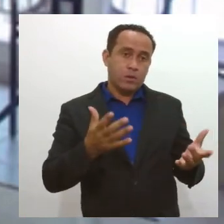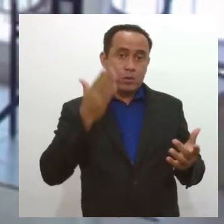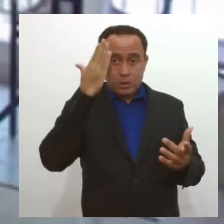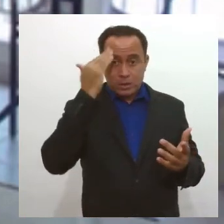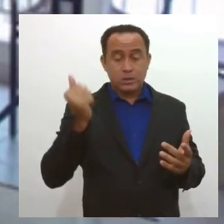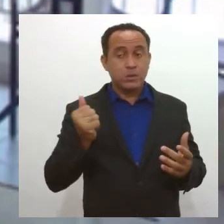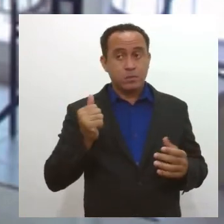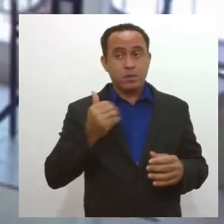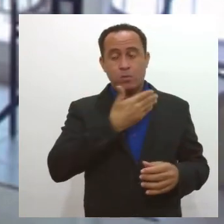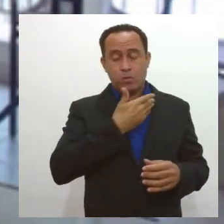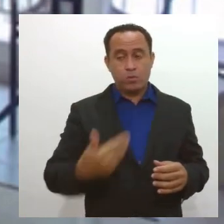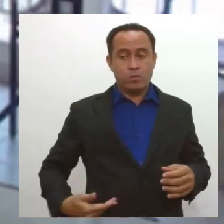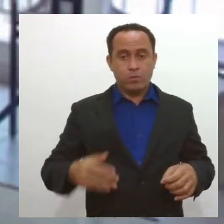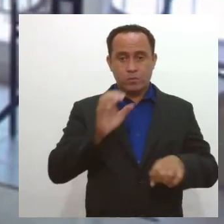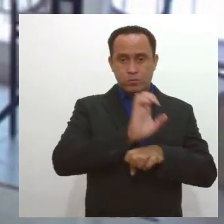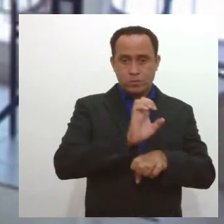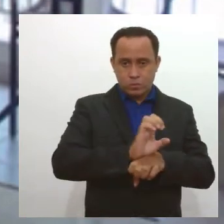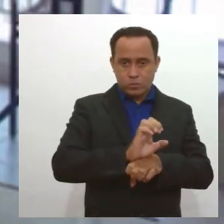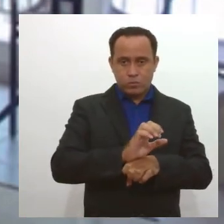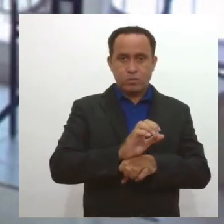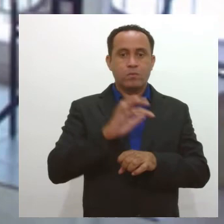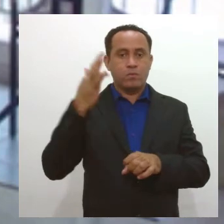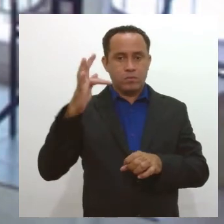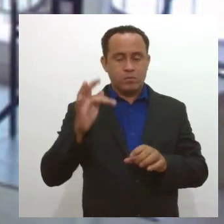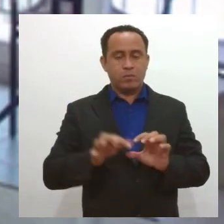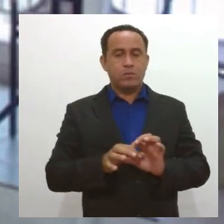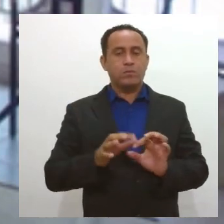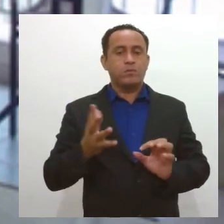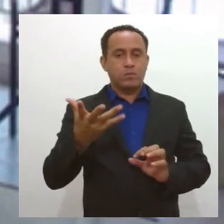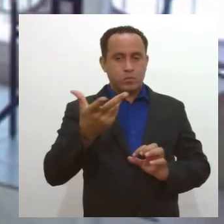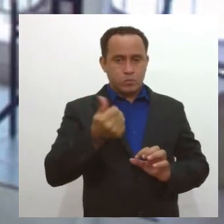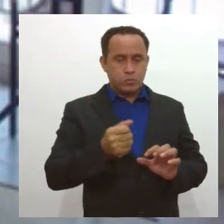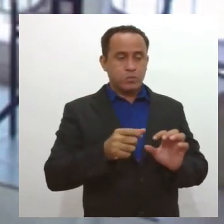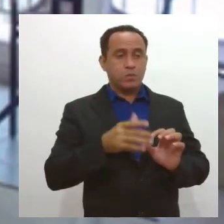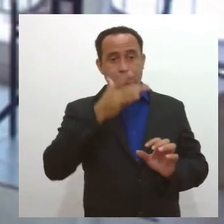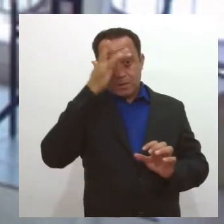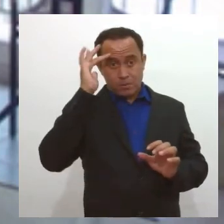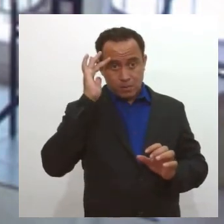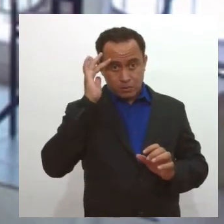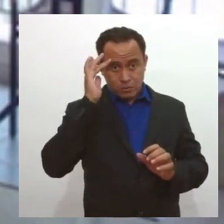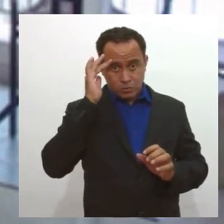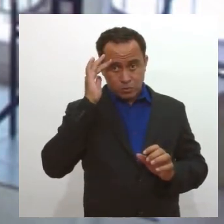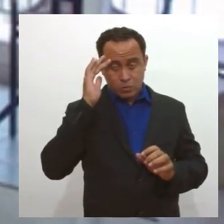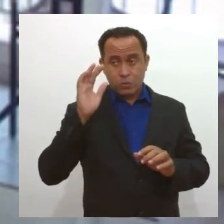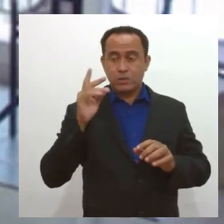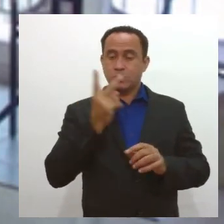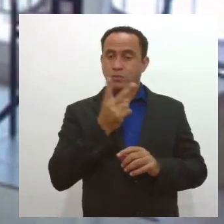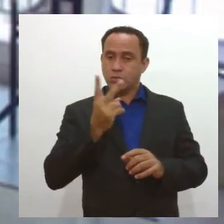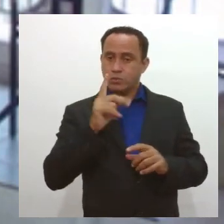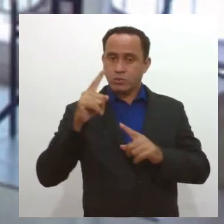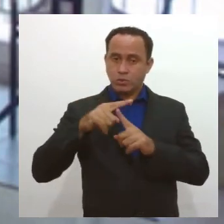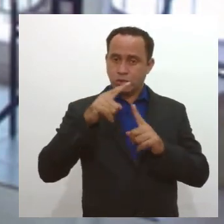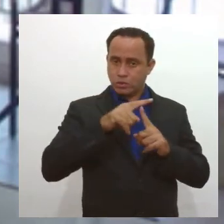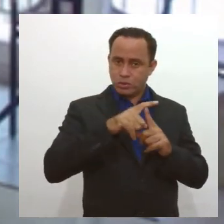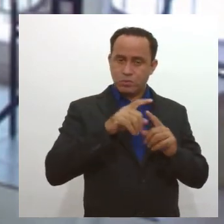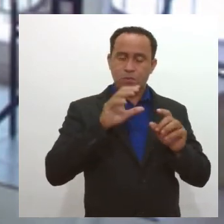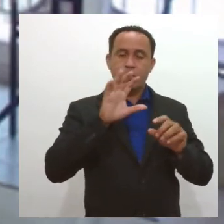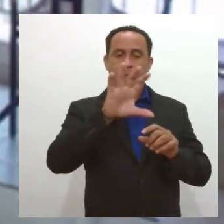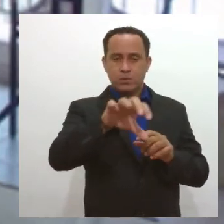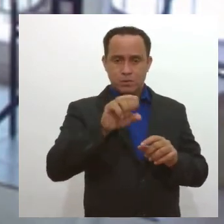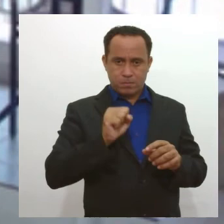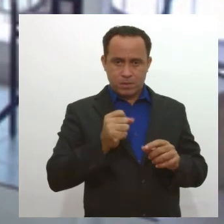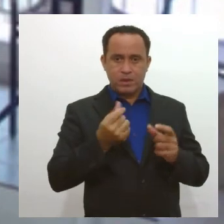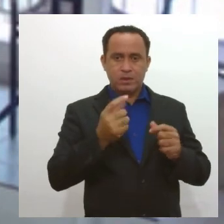estadual, eles têm disponibilizado algumas formas aí para que nós, pessoa física ou pessoa jurídica, acesse crédito para poder